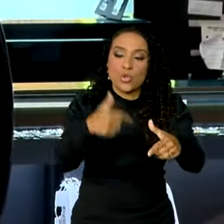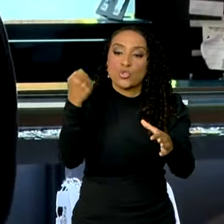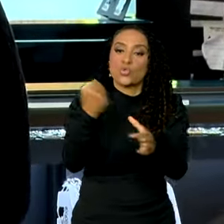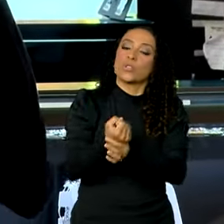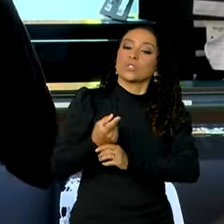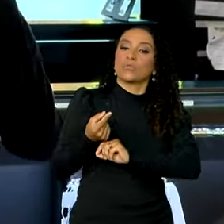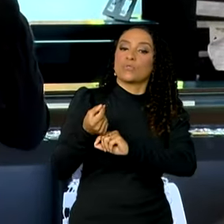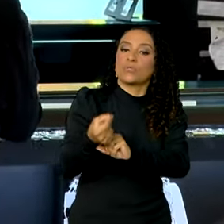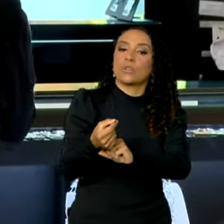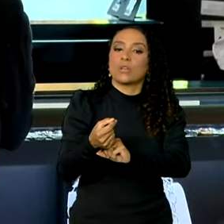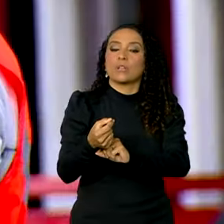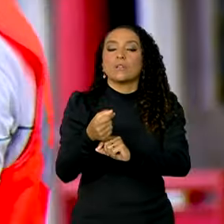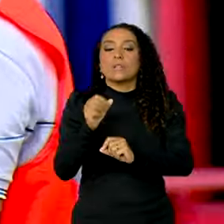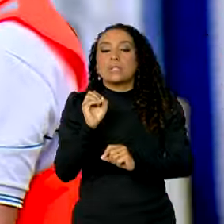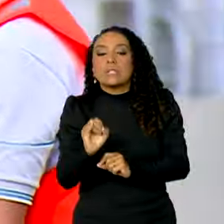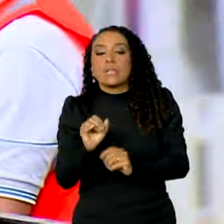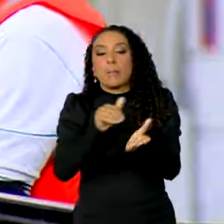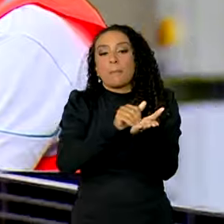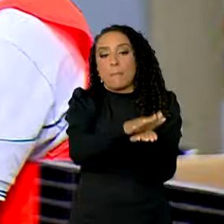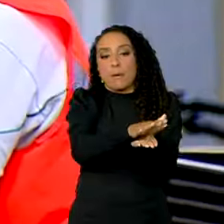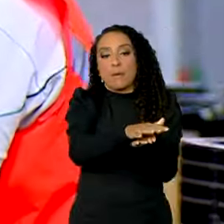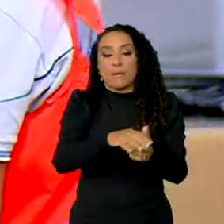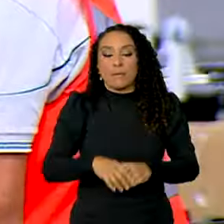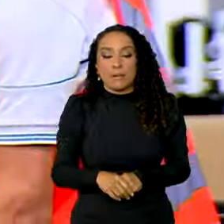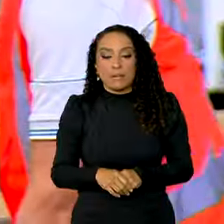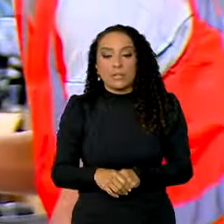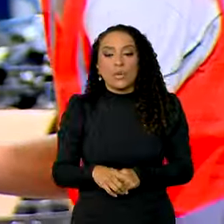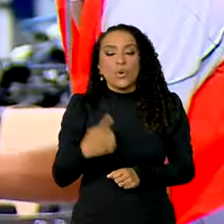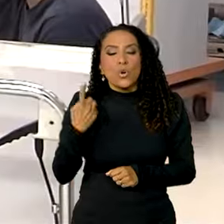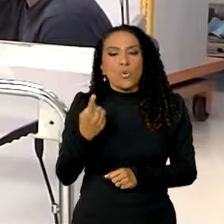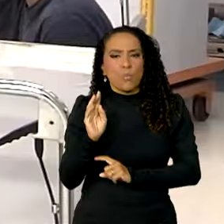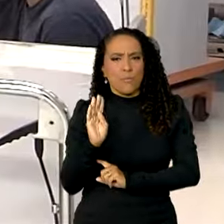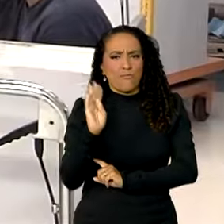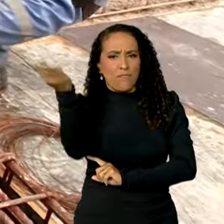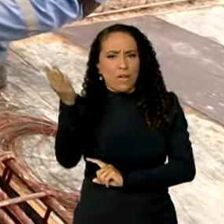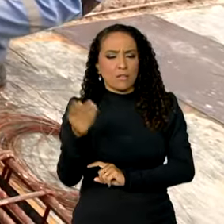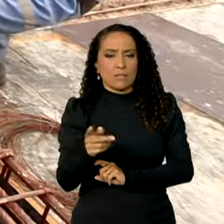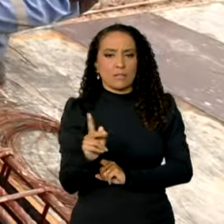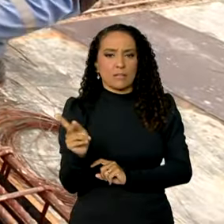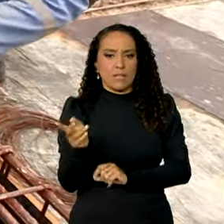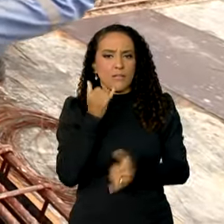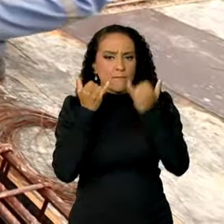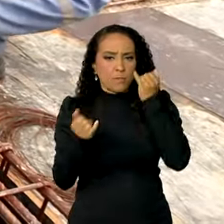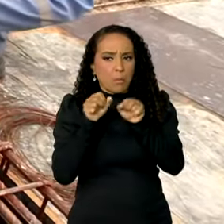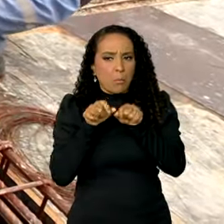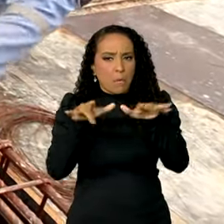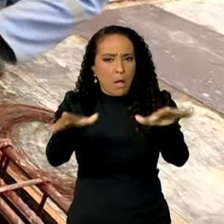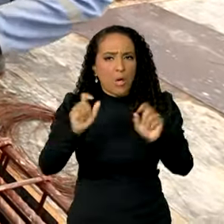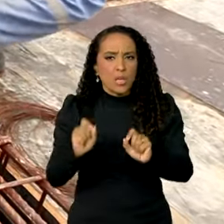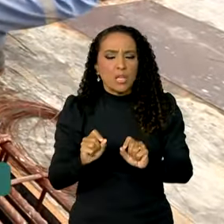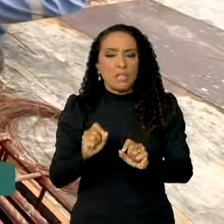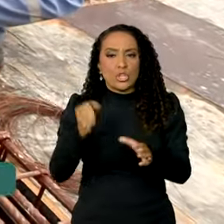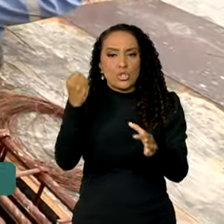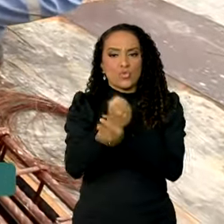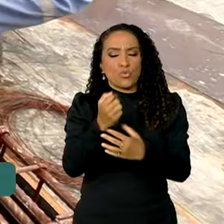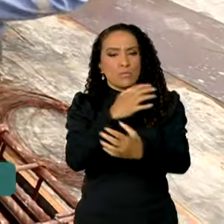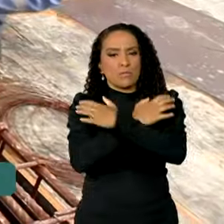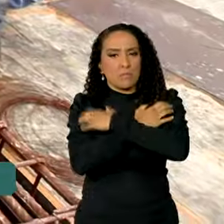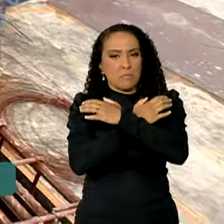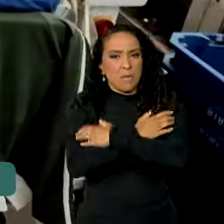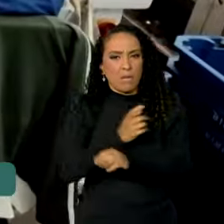financeira em caso de demissão. Uma das falsas informações espalhadas é a de que o seguro